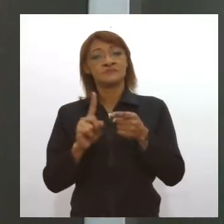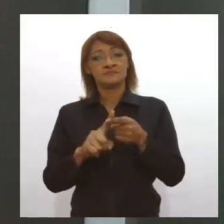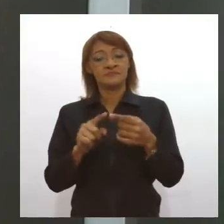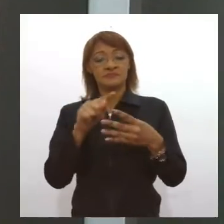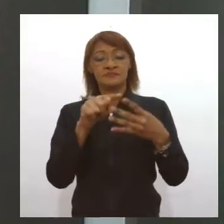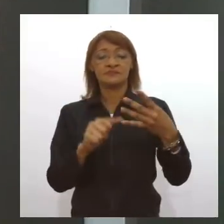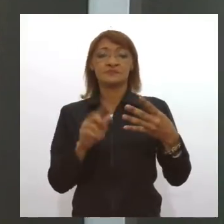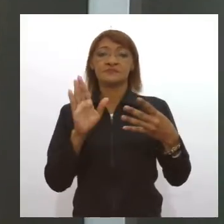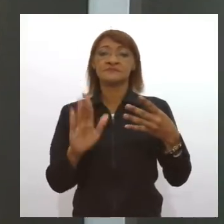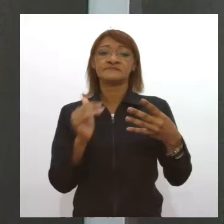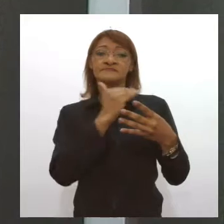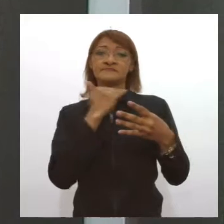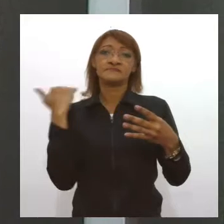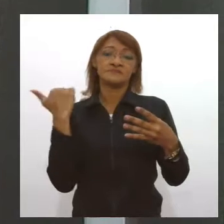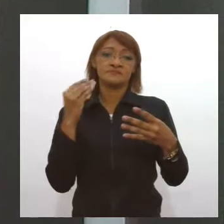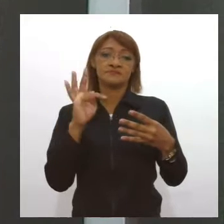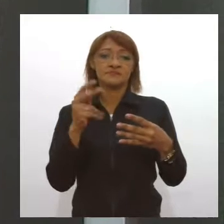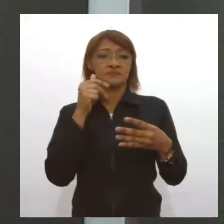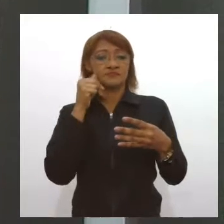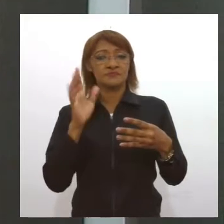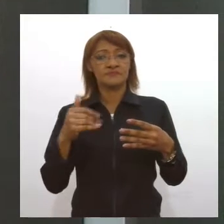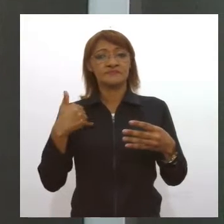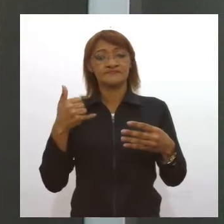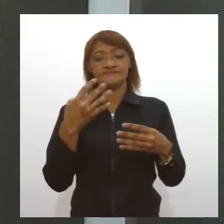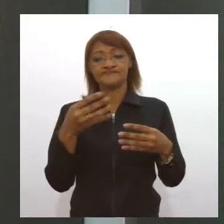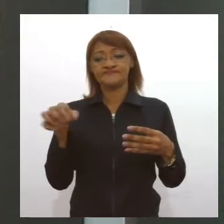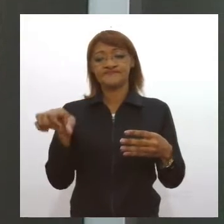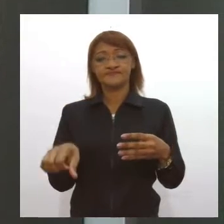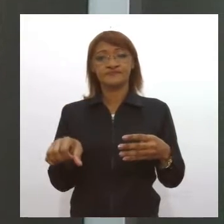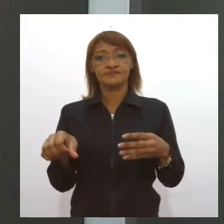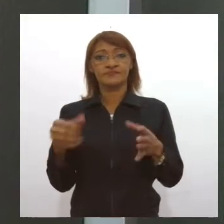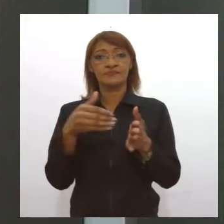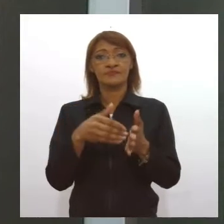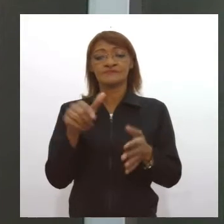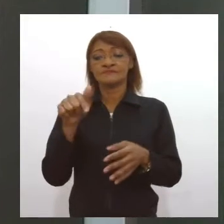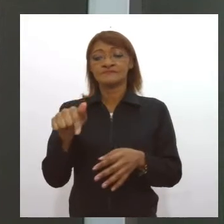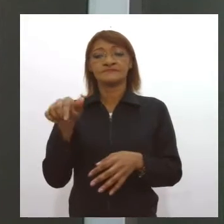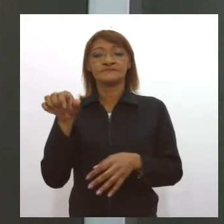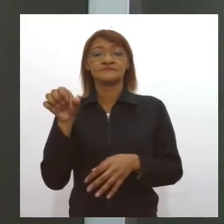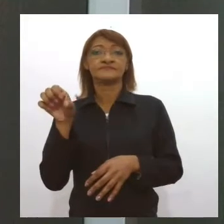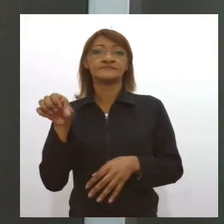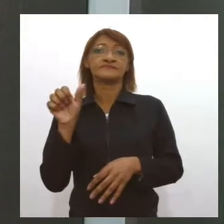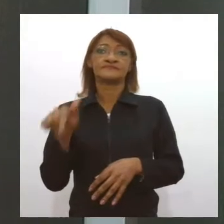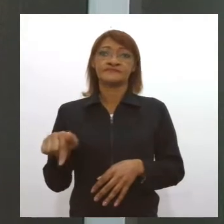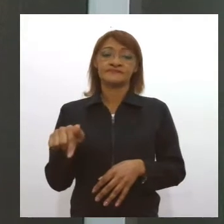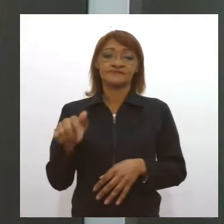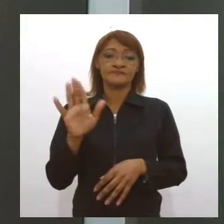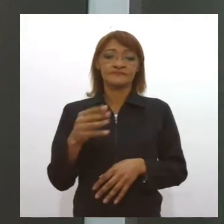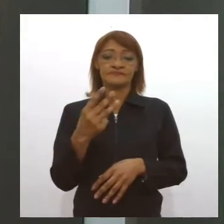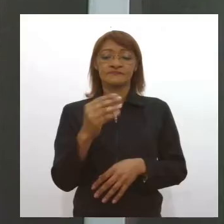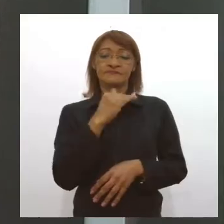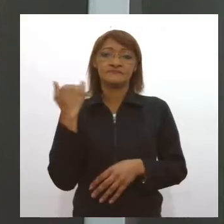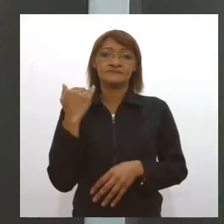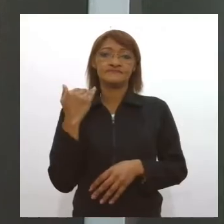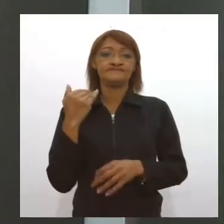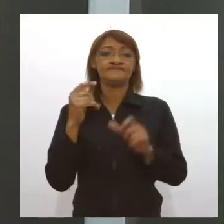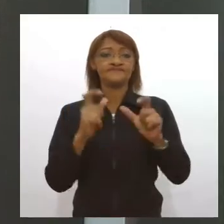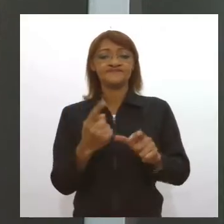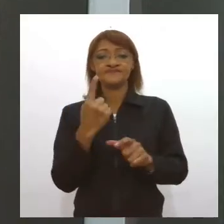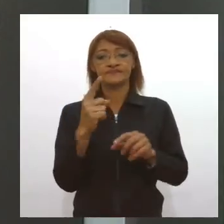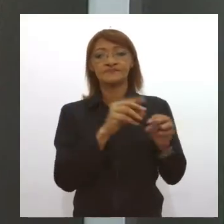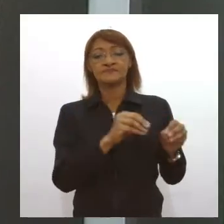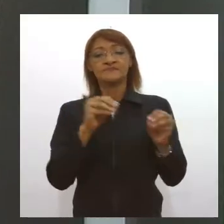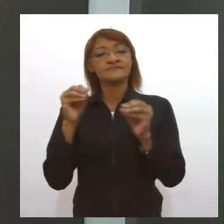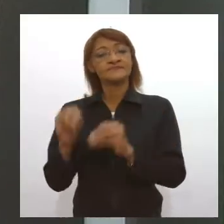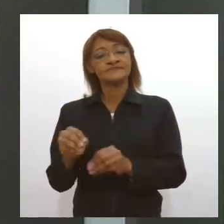morreram, todas mulheres com idade entre 49 e 77 anos. Três delas faleceram no local e uma durante a transferência.